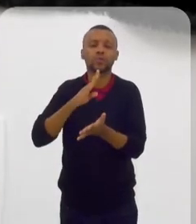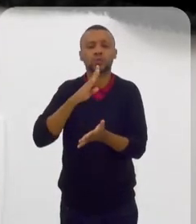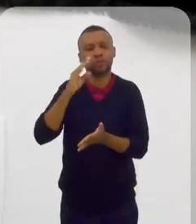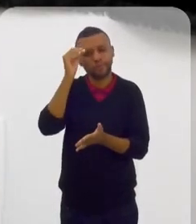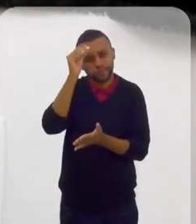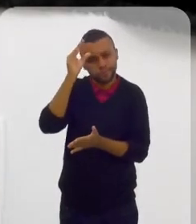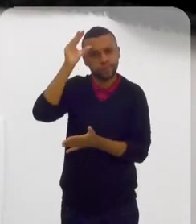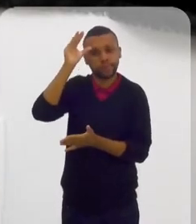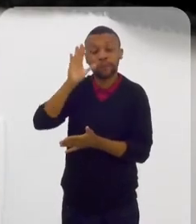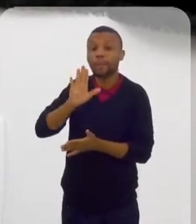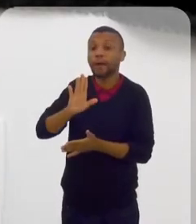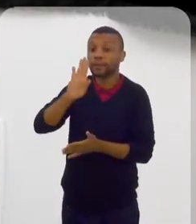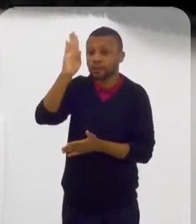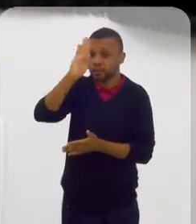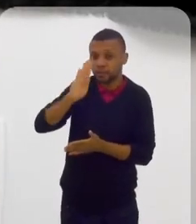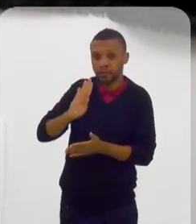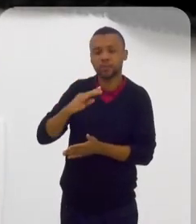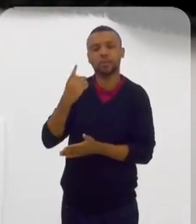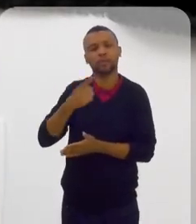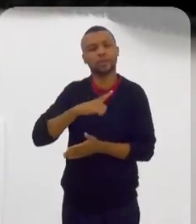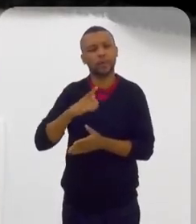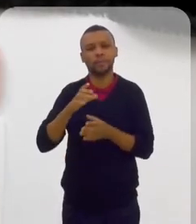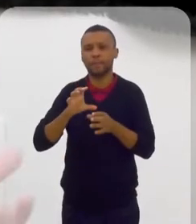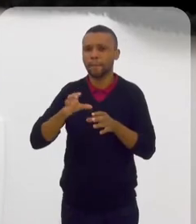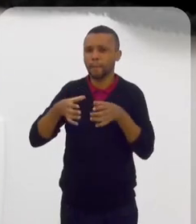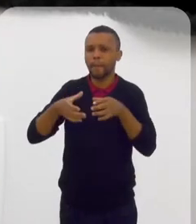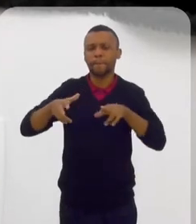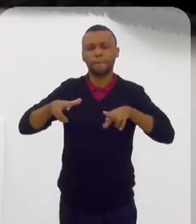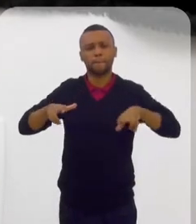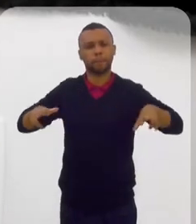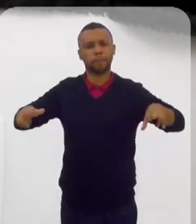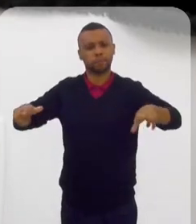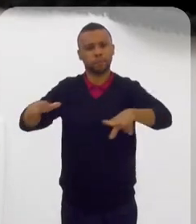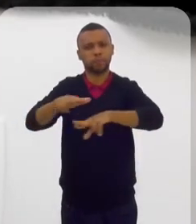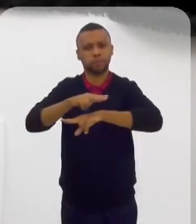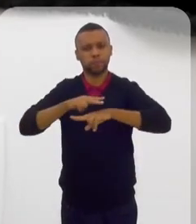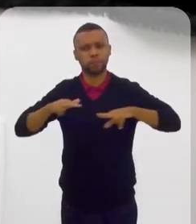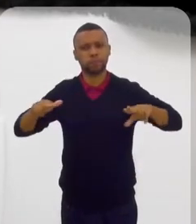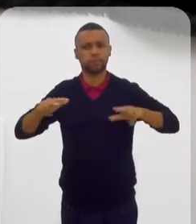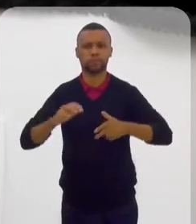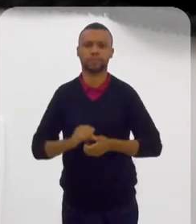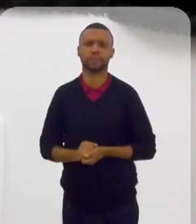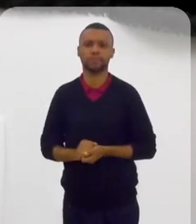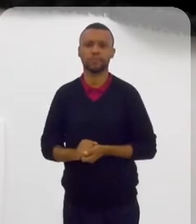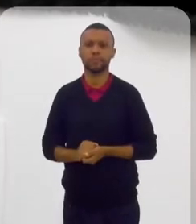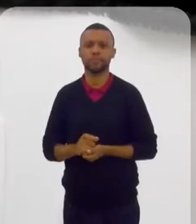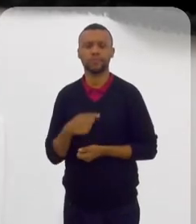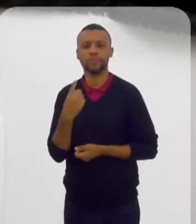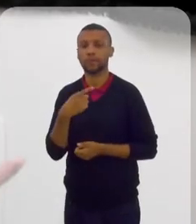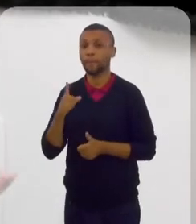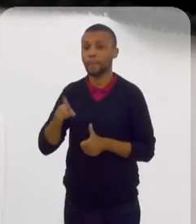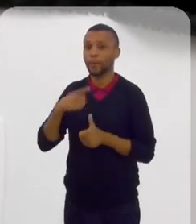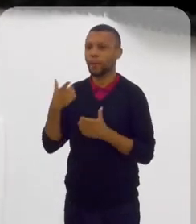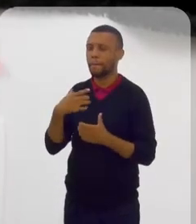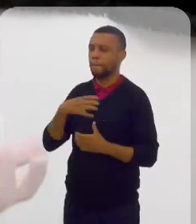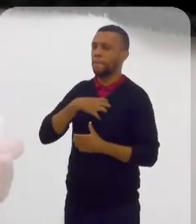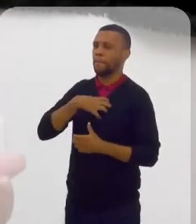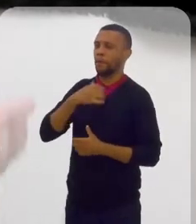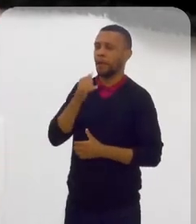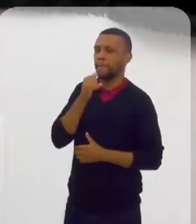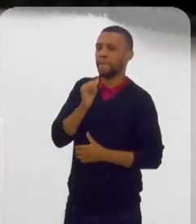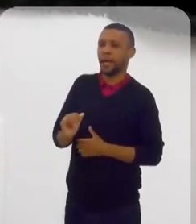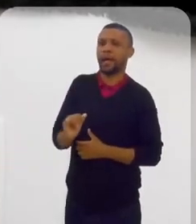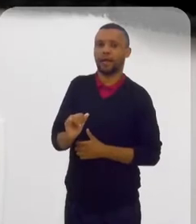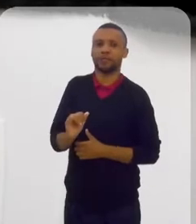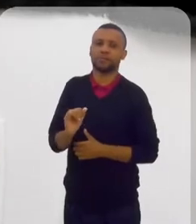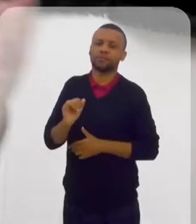Então, mas aqui no Brasil a gente tem uma acessibilidade muito grande, a gente vive uma diversidade muito grande. Isso, para a gente, talvez foi o primeiro impacto, mas depois de